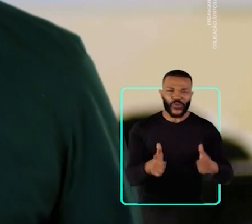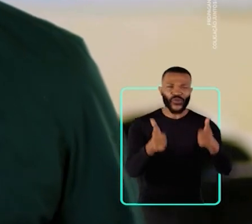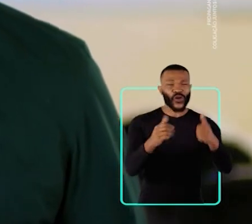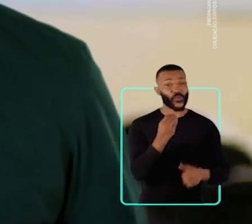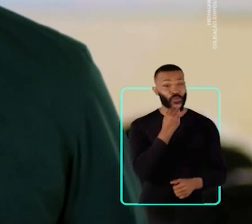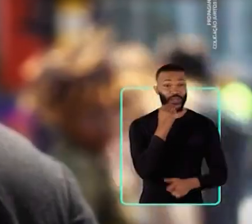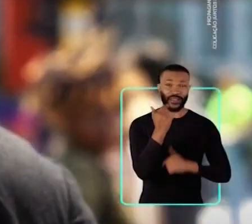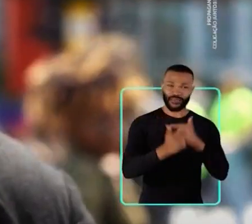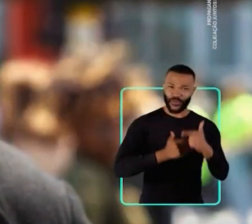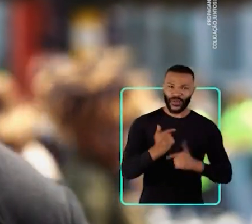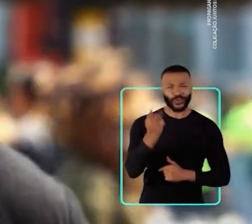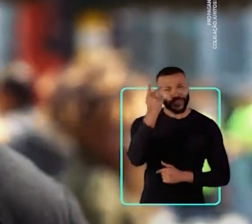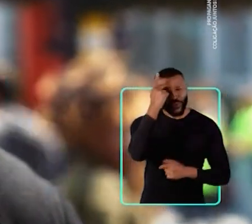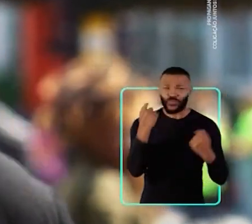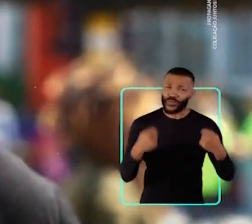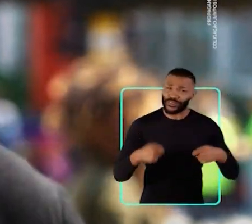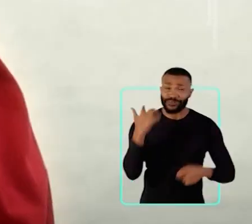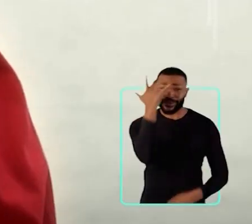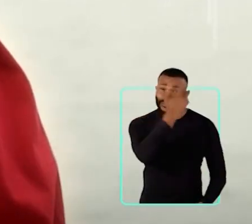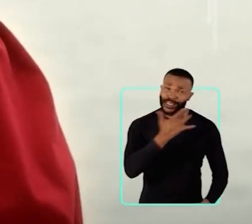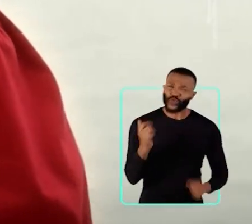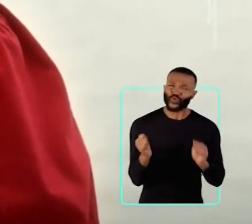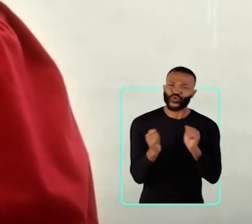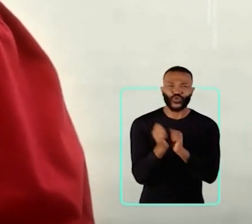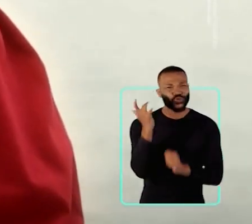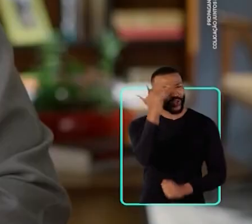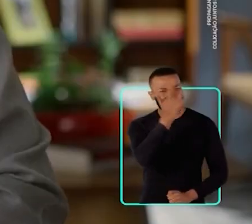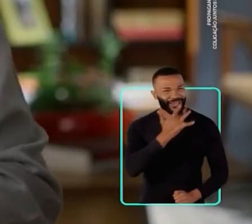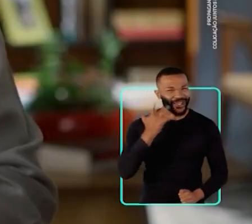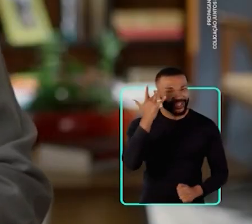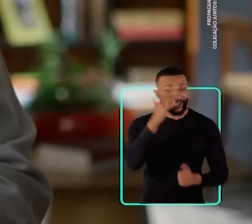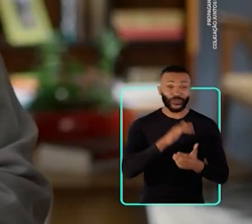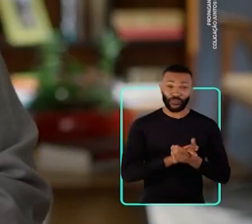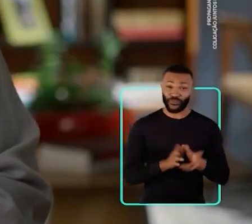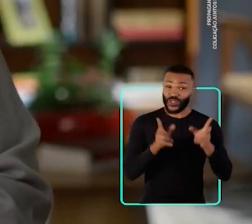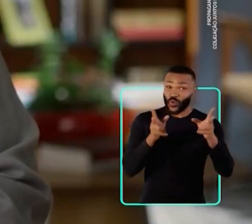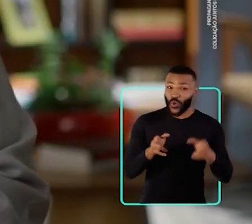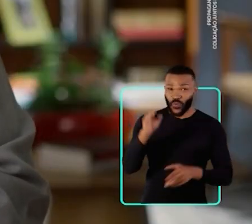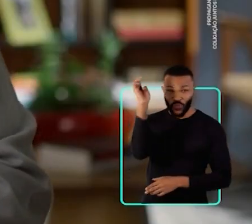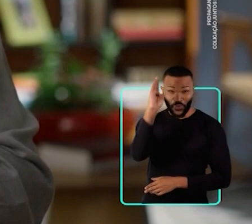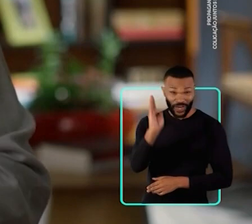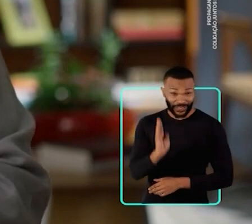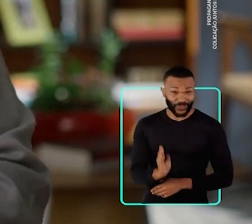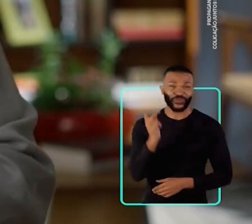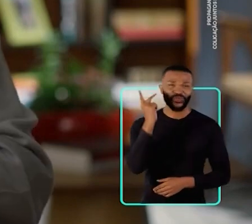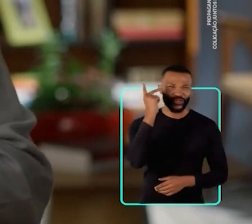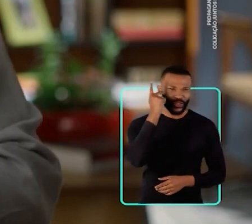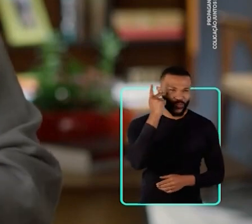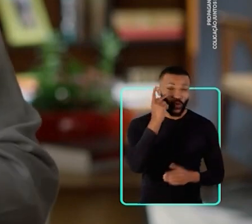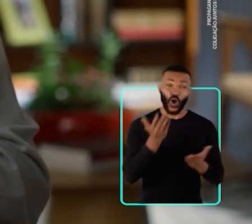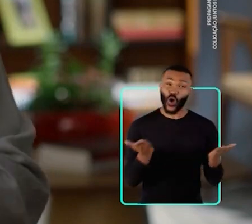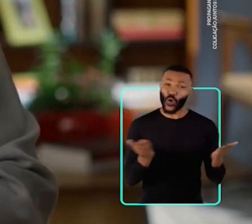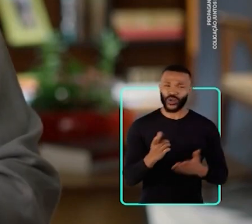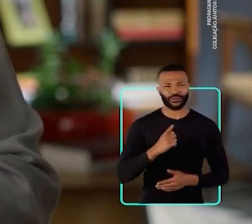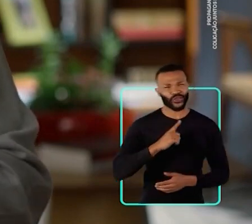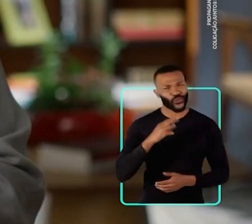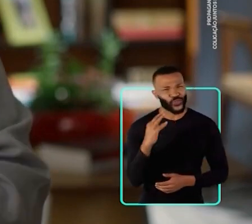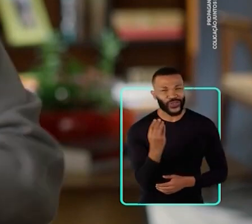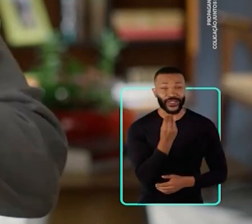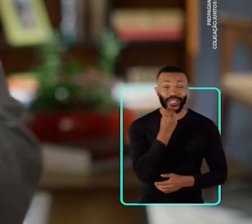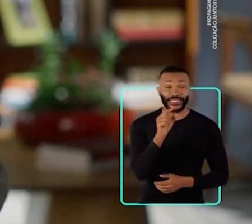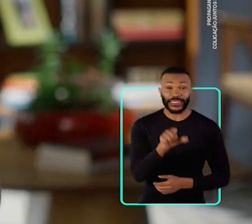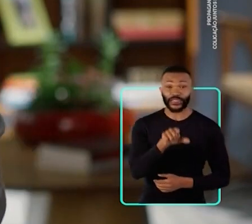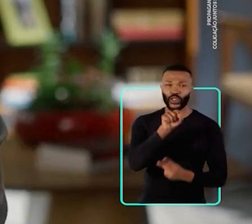condições de trabalho. São Paulo precisa do Haddad. Tamo junto, Haddad. Assim como no Brasil, São Paulo agora tem a chance de